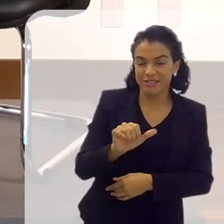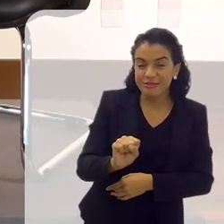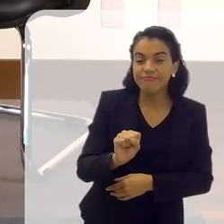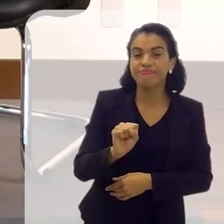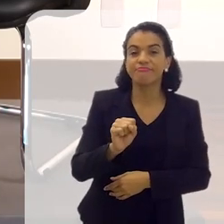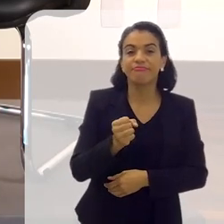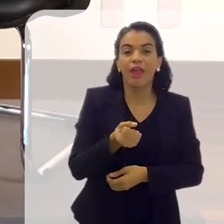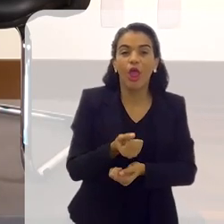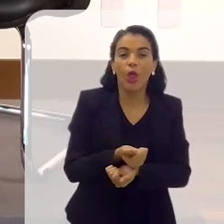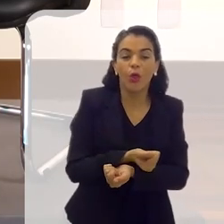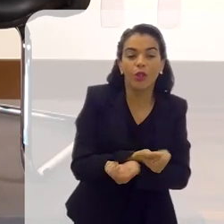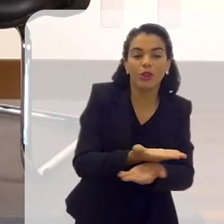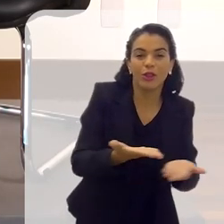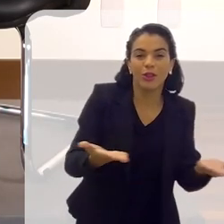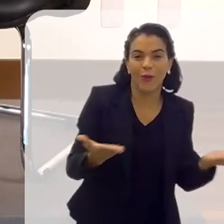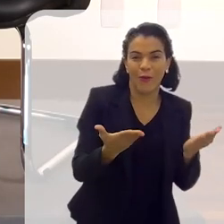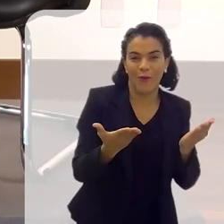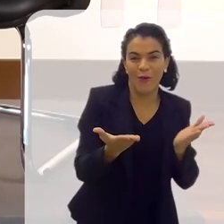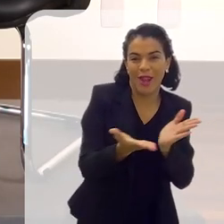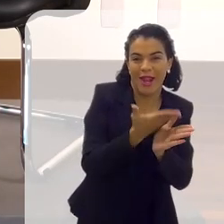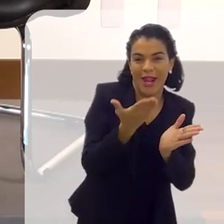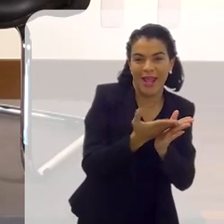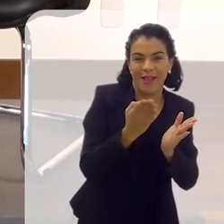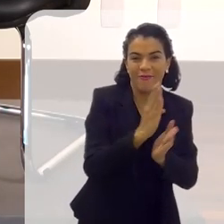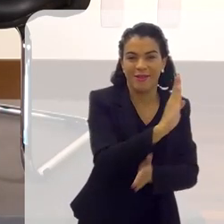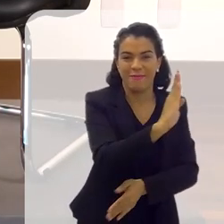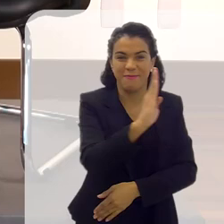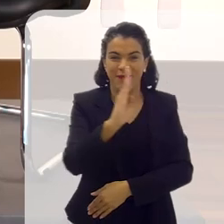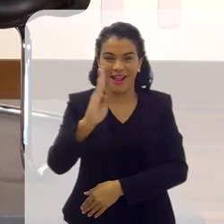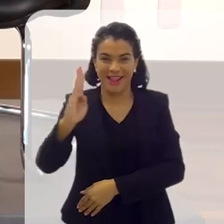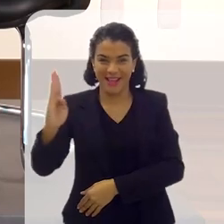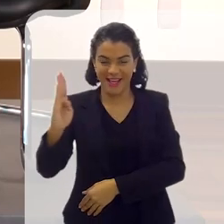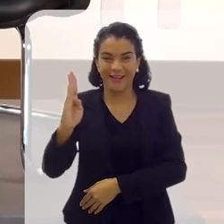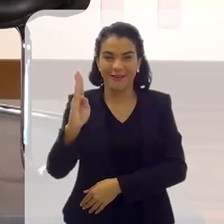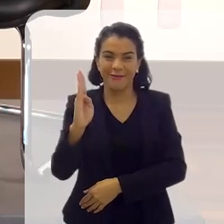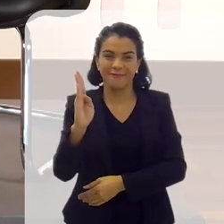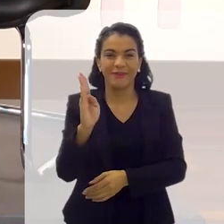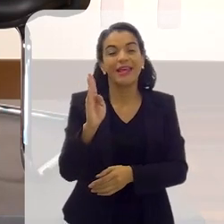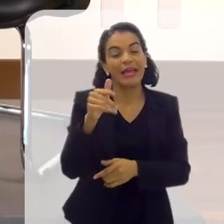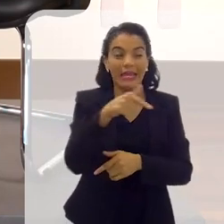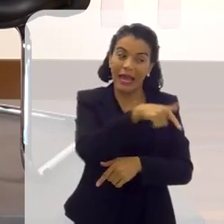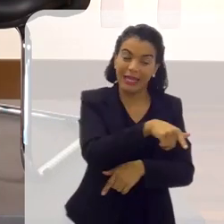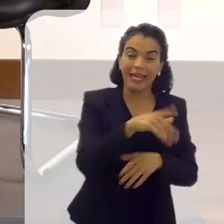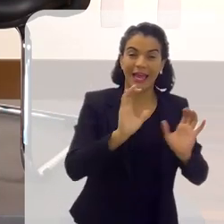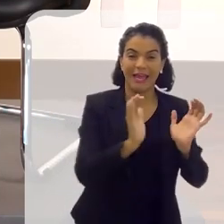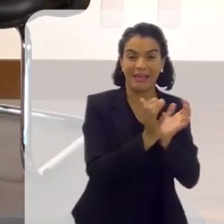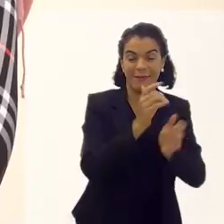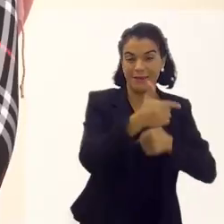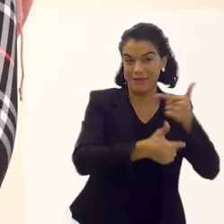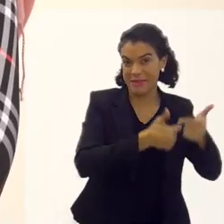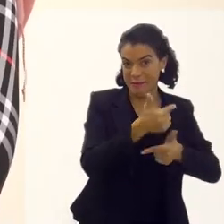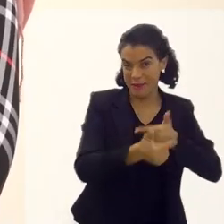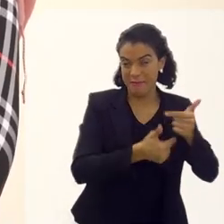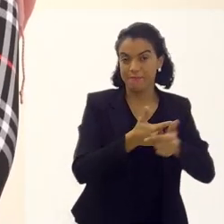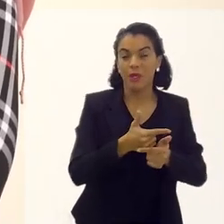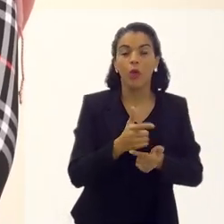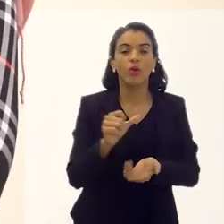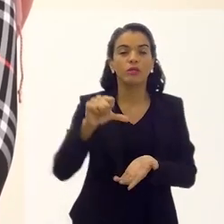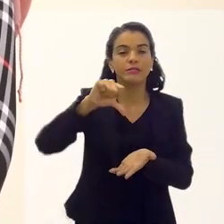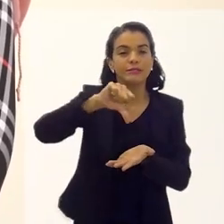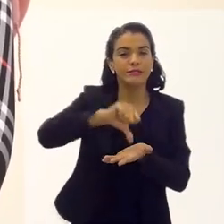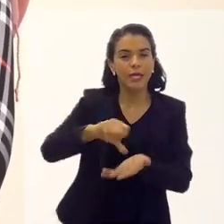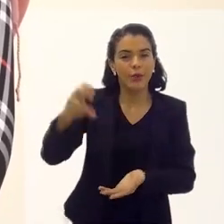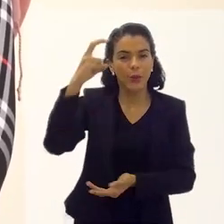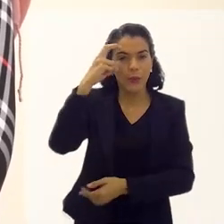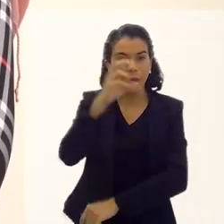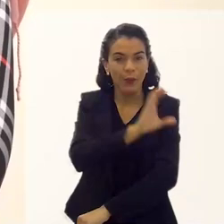deixo livros na biblioteca da escola, porque eles fazem todo um trabalho. Quando eu faço em centros